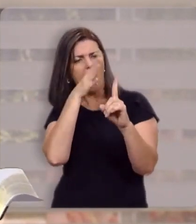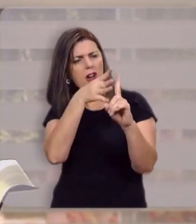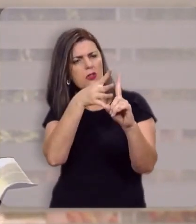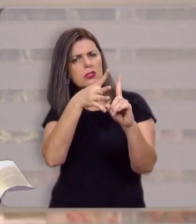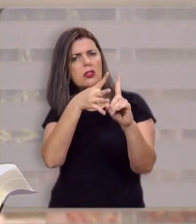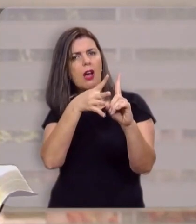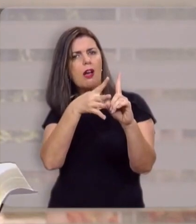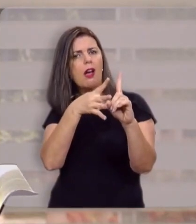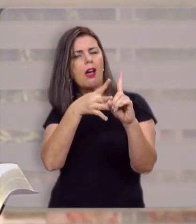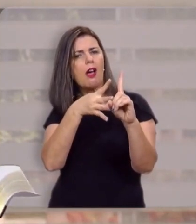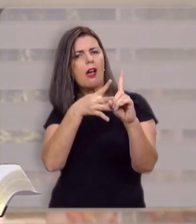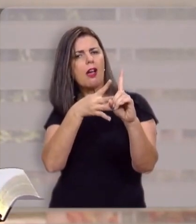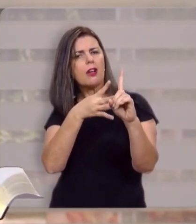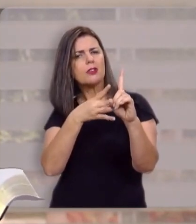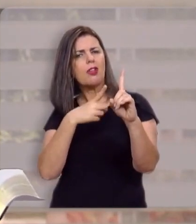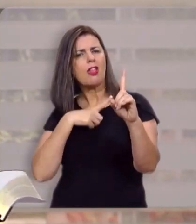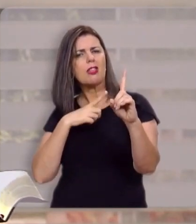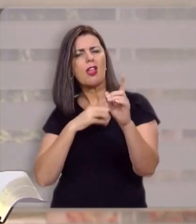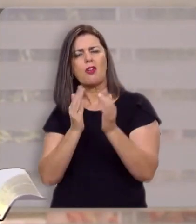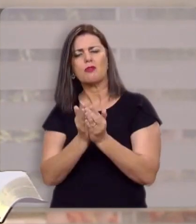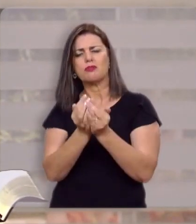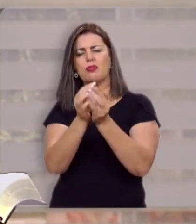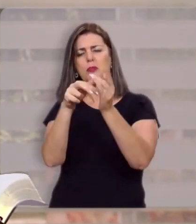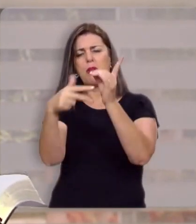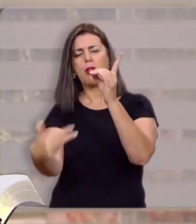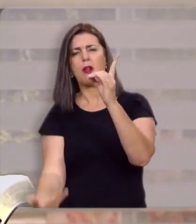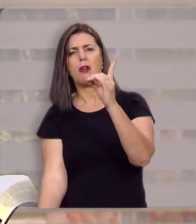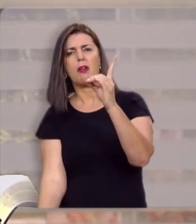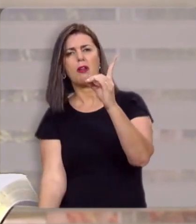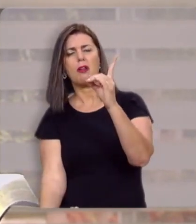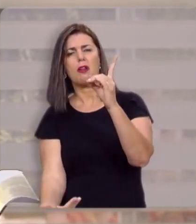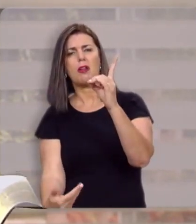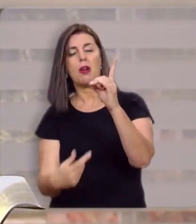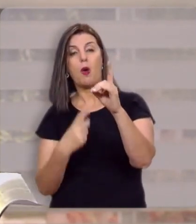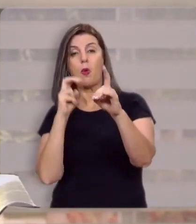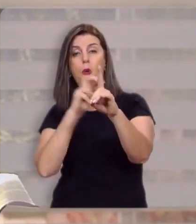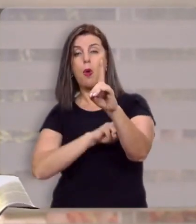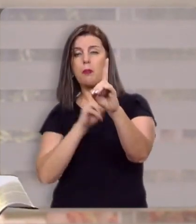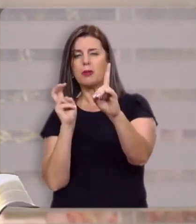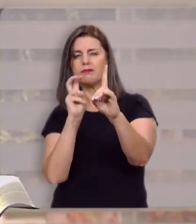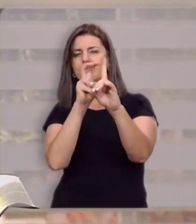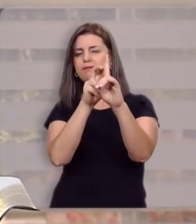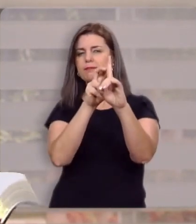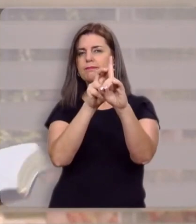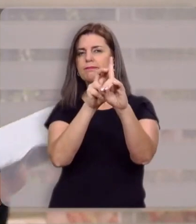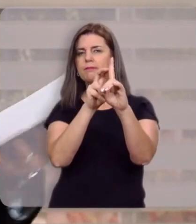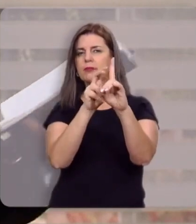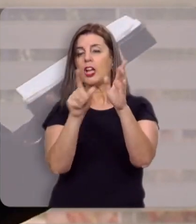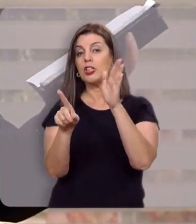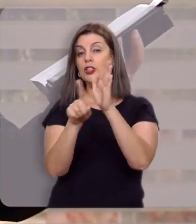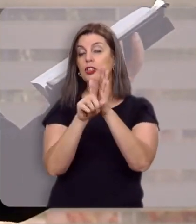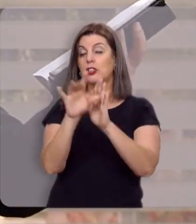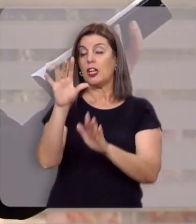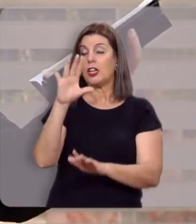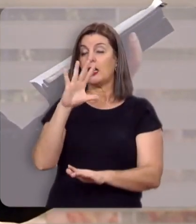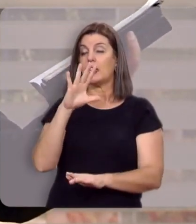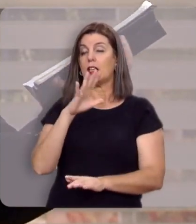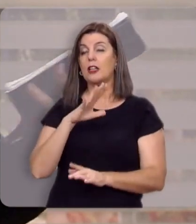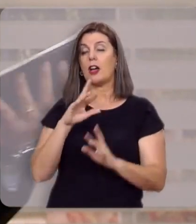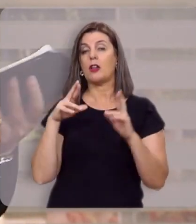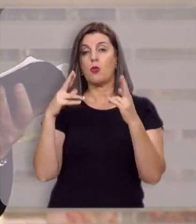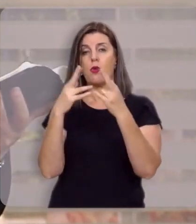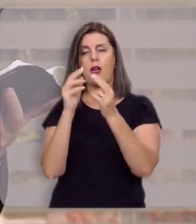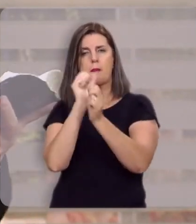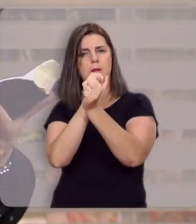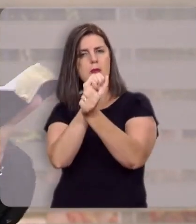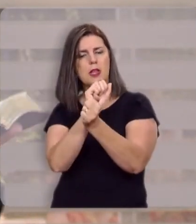acusado em Cesareia. Ele enfrentou um naufrágio para Roma, ele foi picado por uma cobra em Malta. Ele chega na capital do Império,